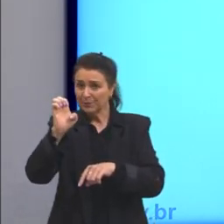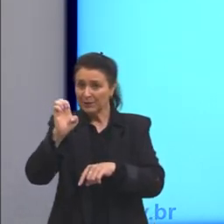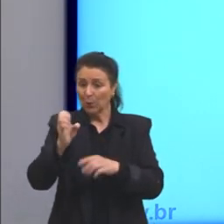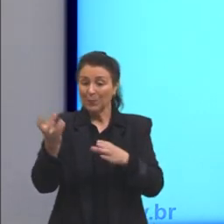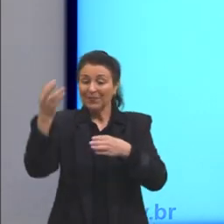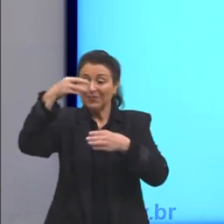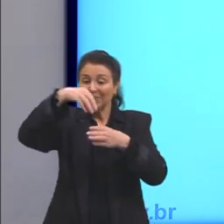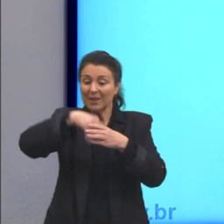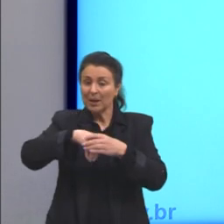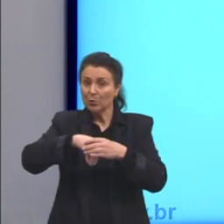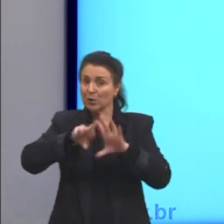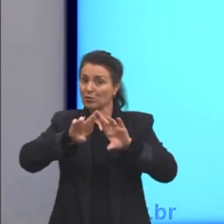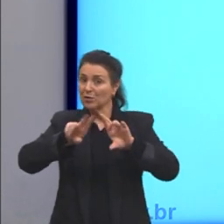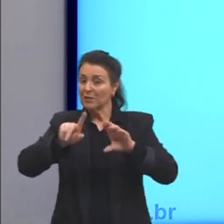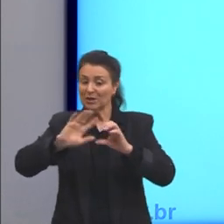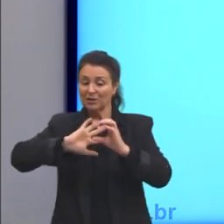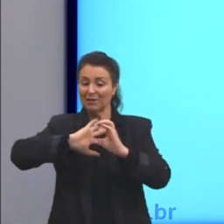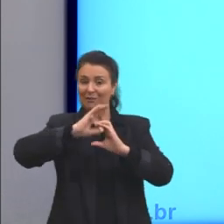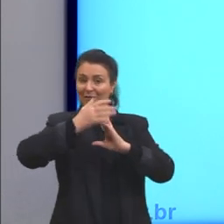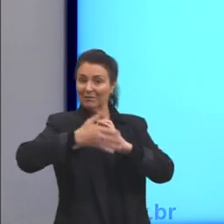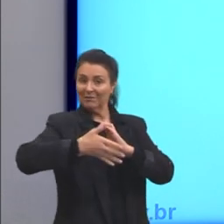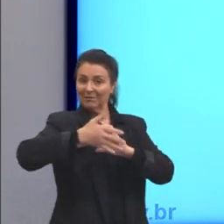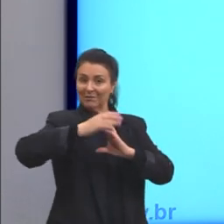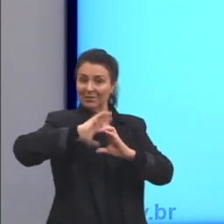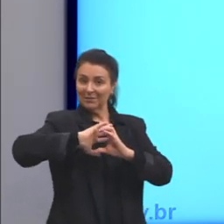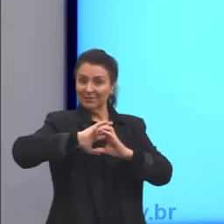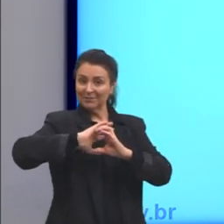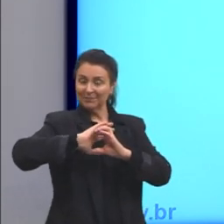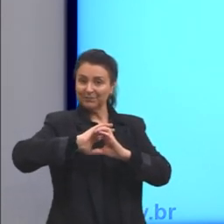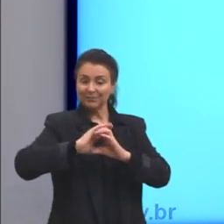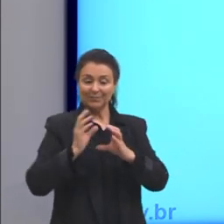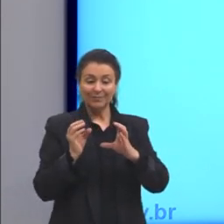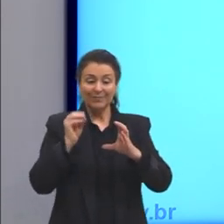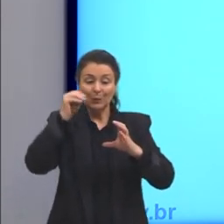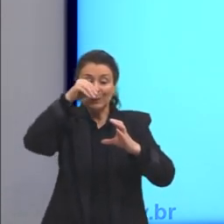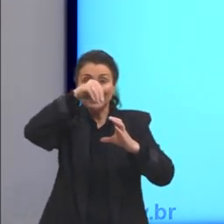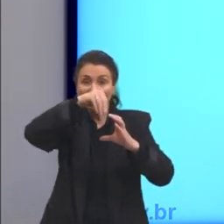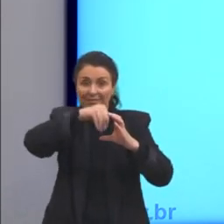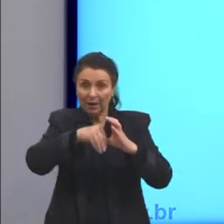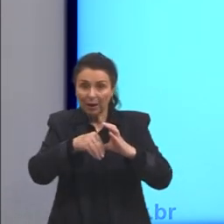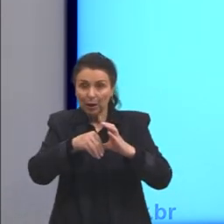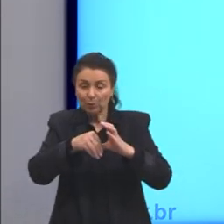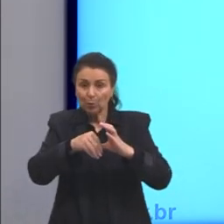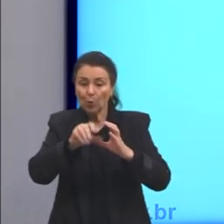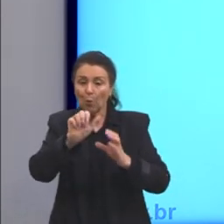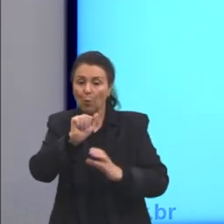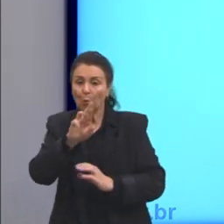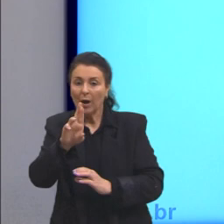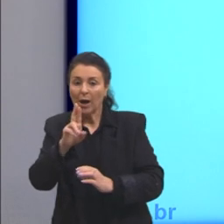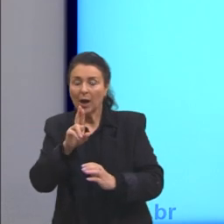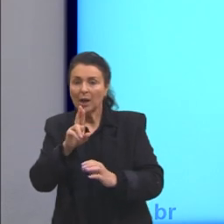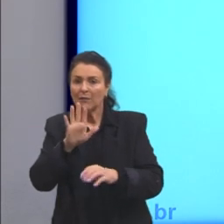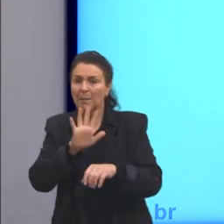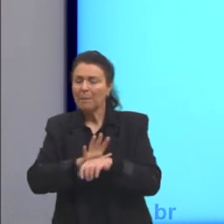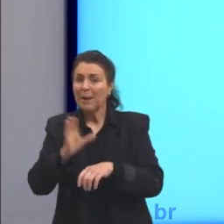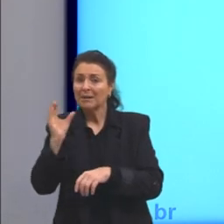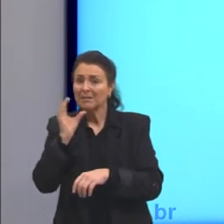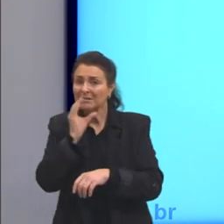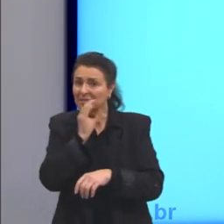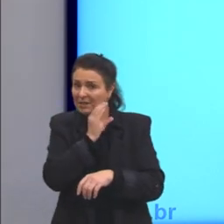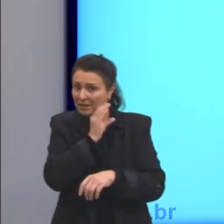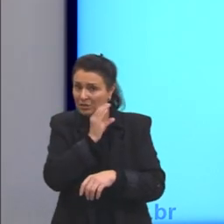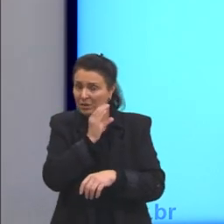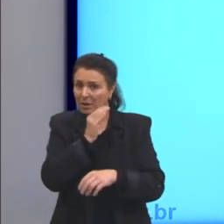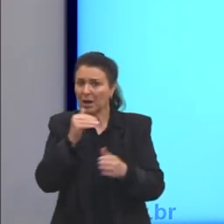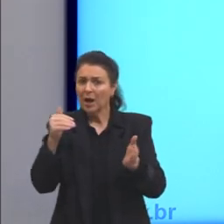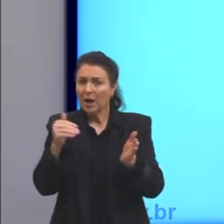que está dentro desse iglu, ele acaba ficando mais quente porque ele fica concentrado ali dentro. Então, às vezes, até acontece de